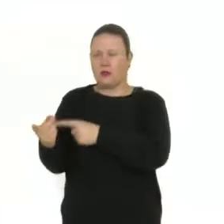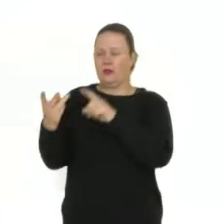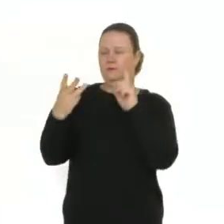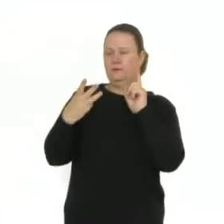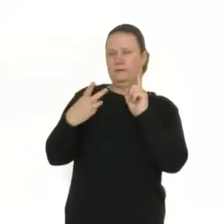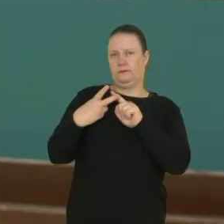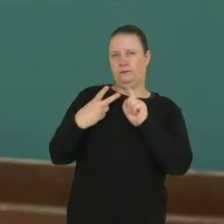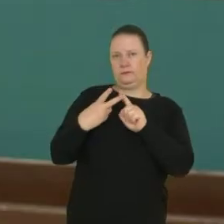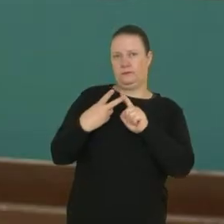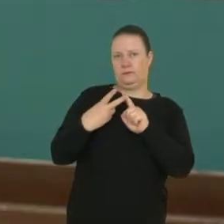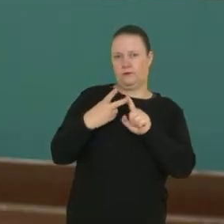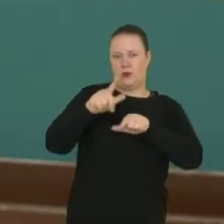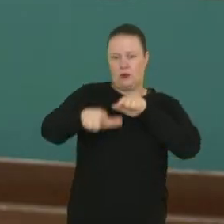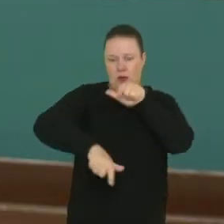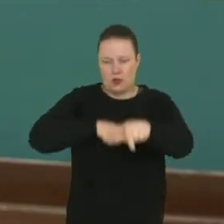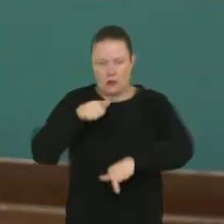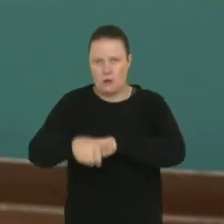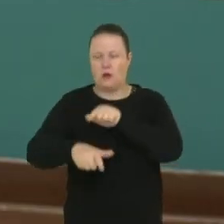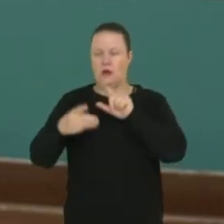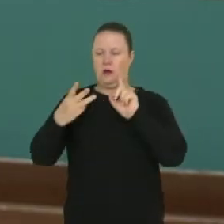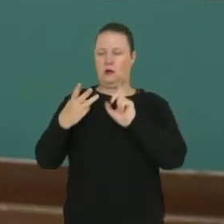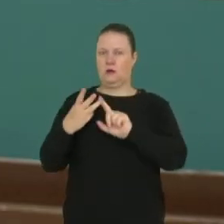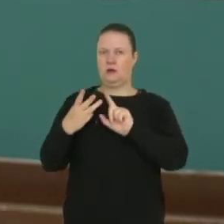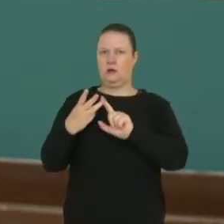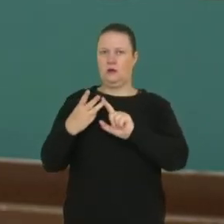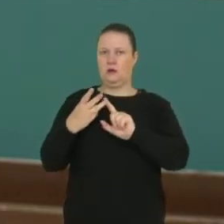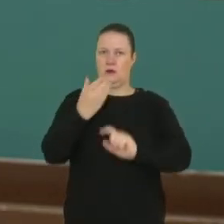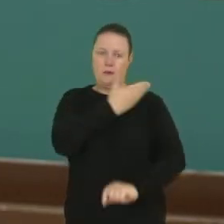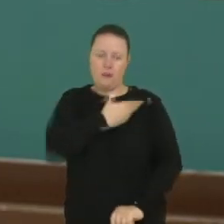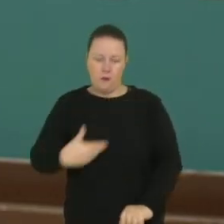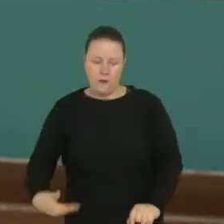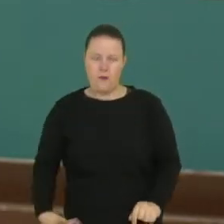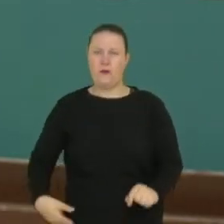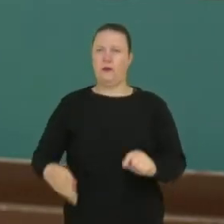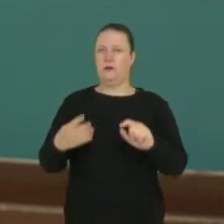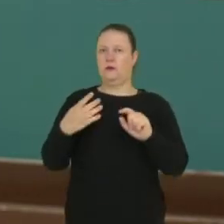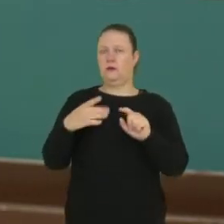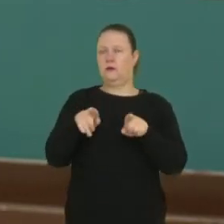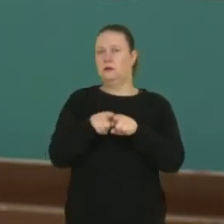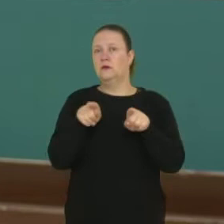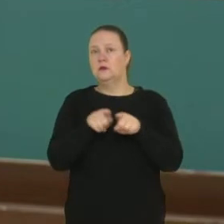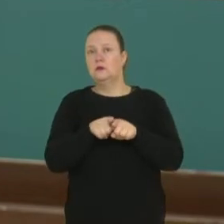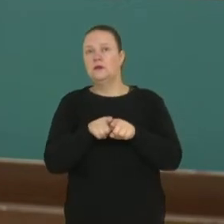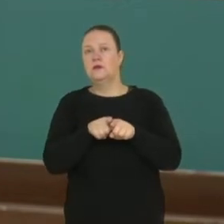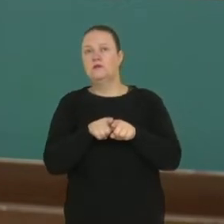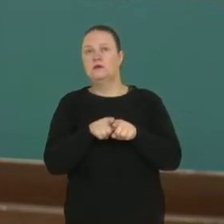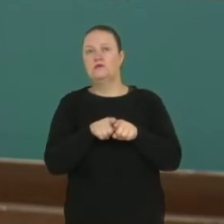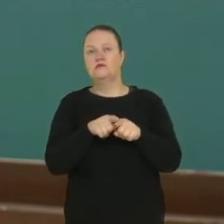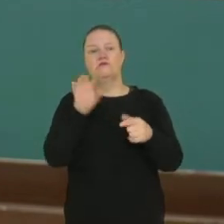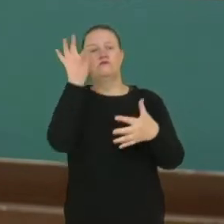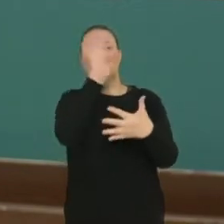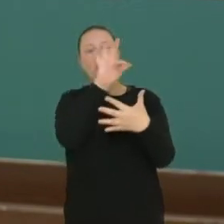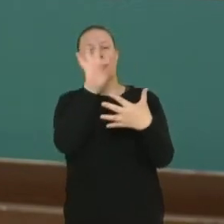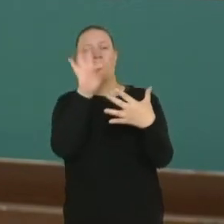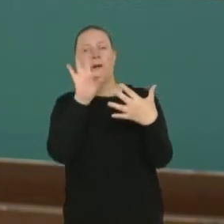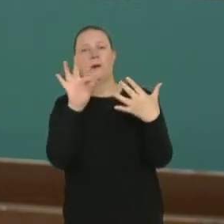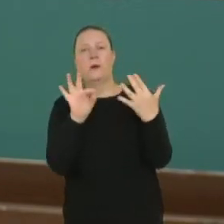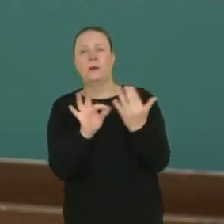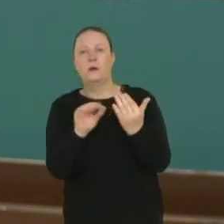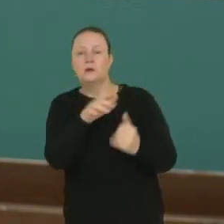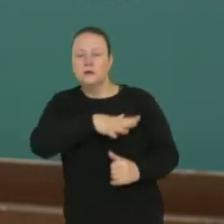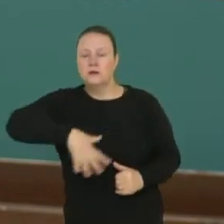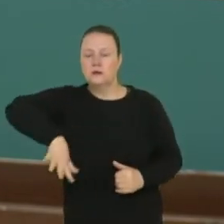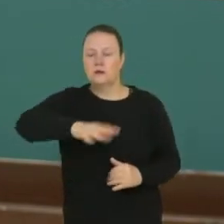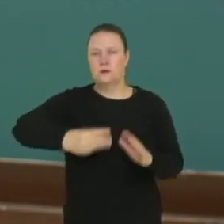serviços, nós temos os órgãos públicos, ok? Que faz parte, então, de toda essa gama do setor